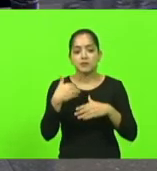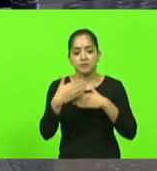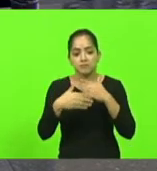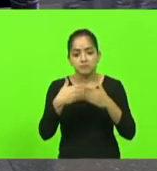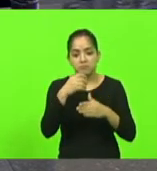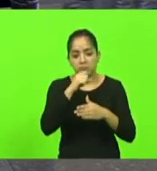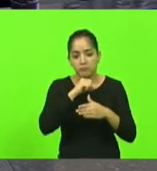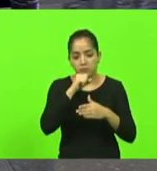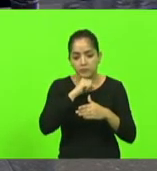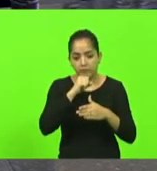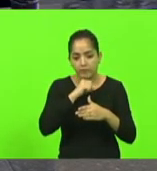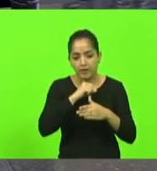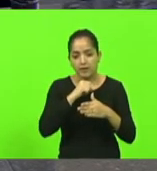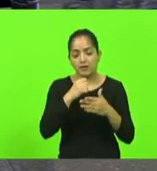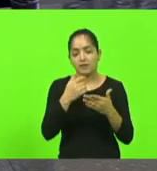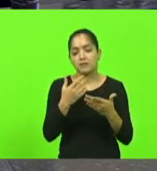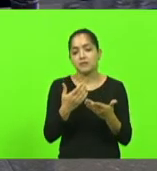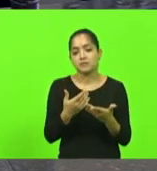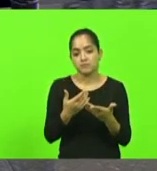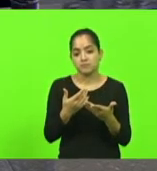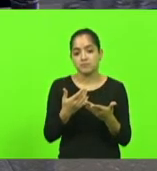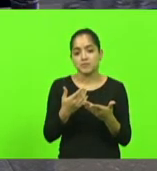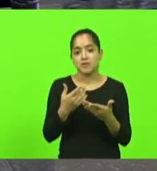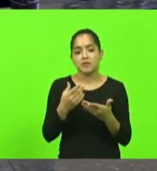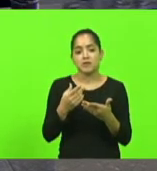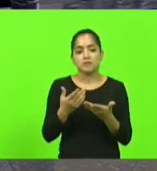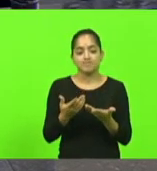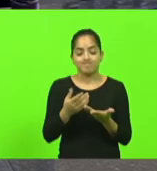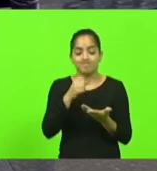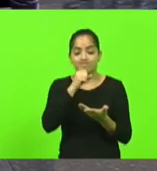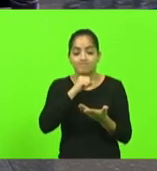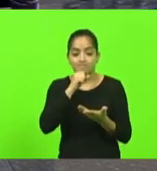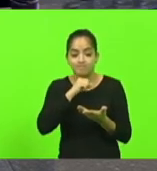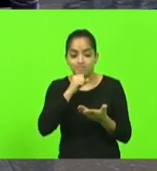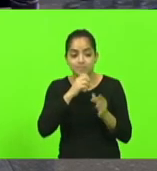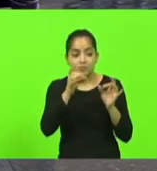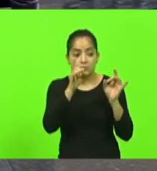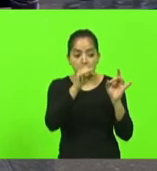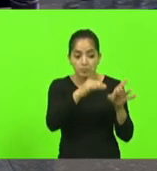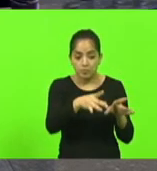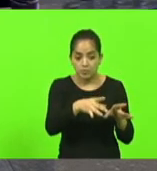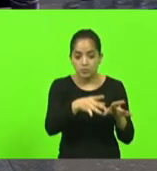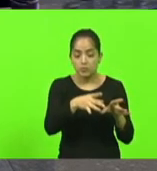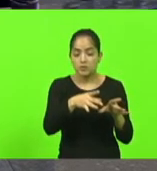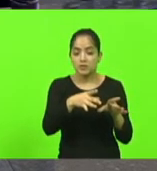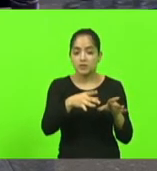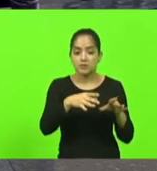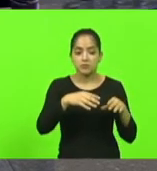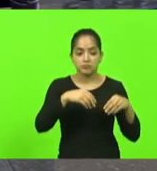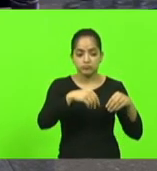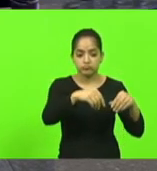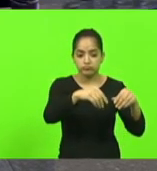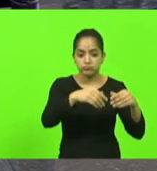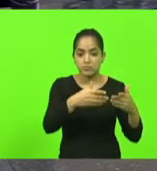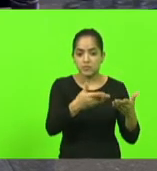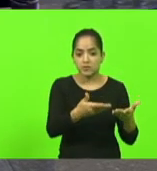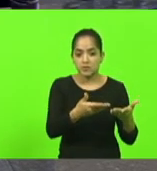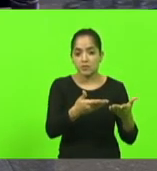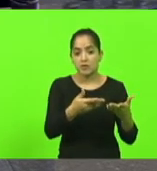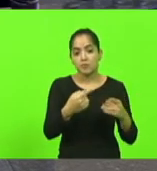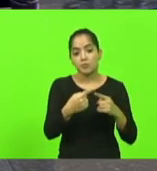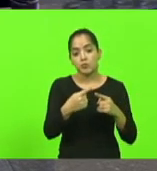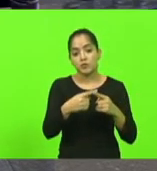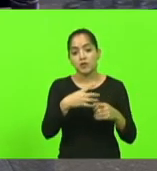está os mais antigos estão deixando o campo deixam o campo sim porque os filhos